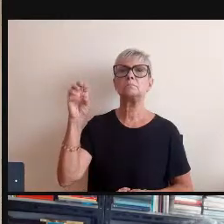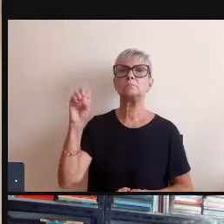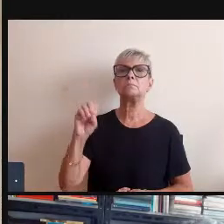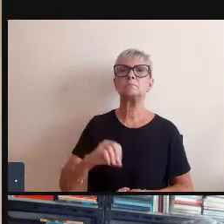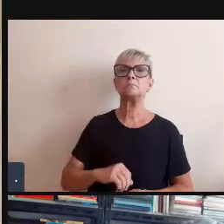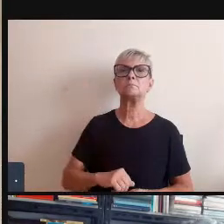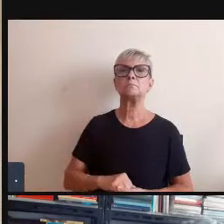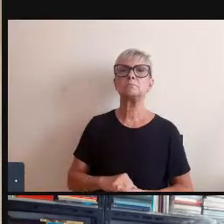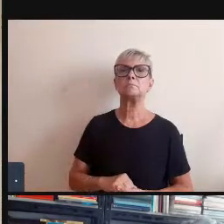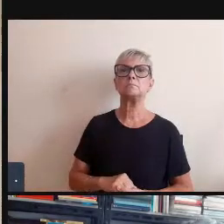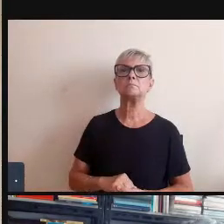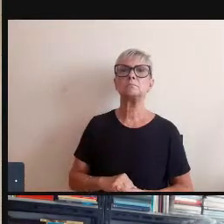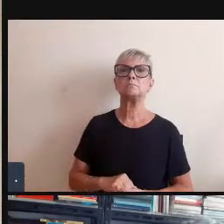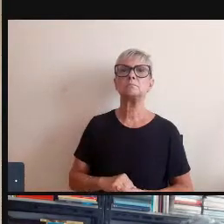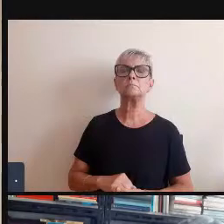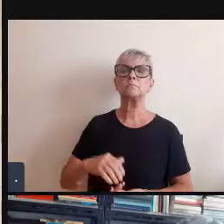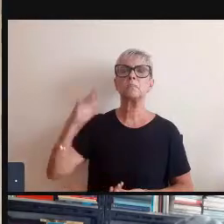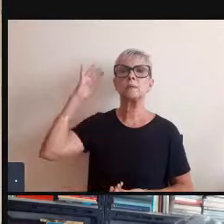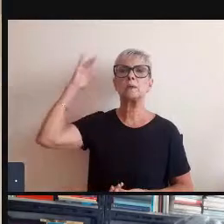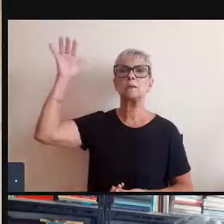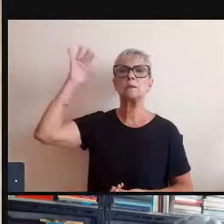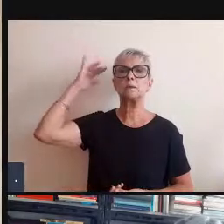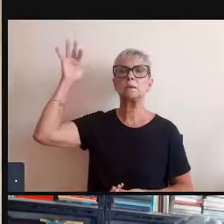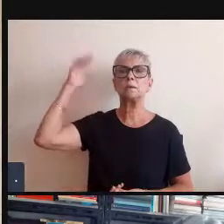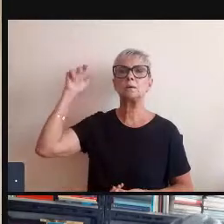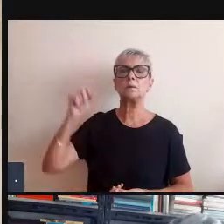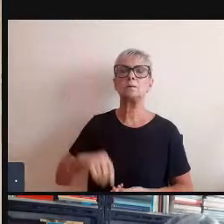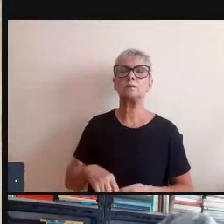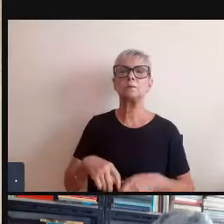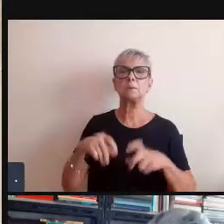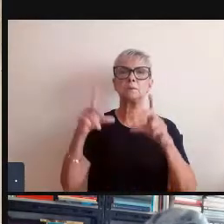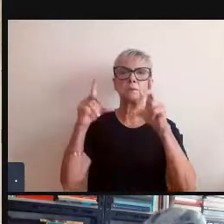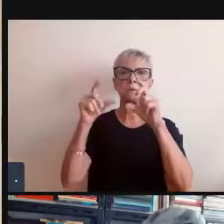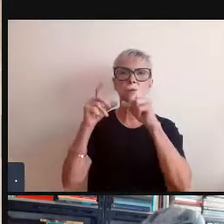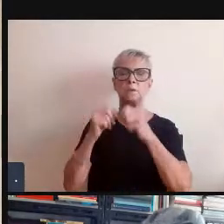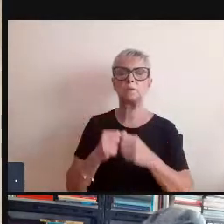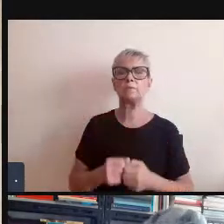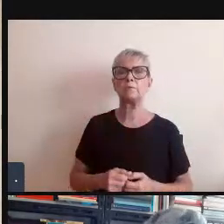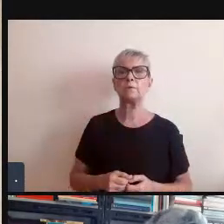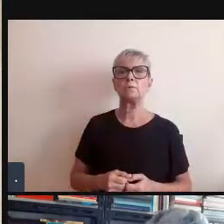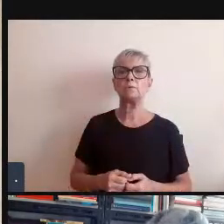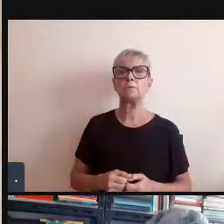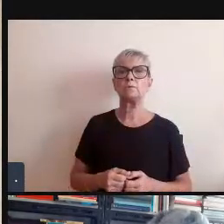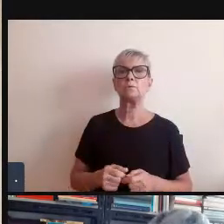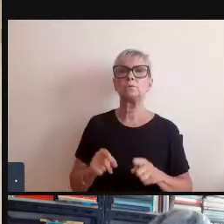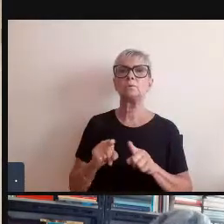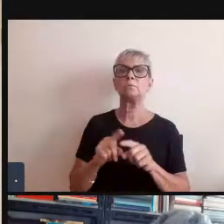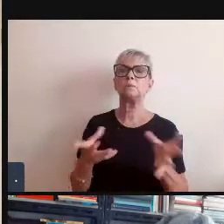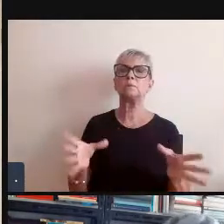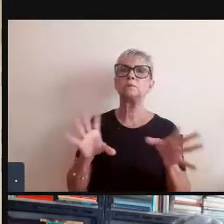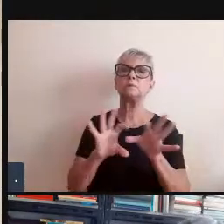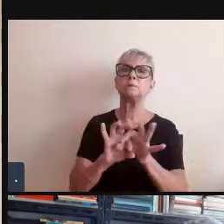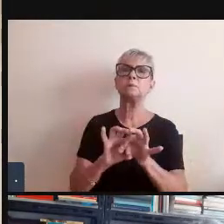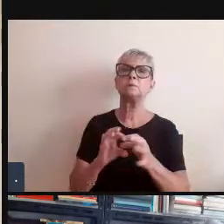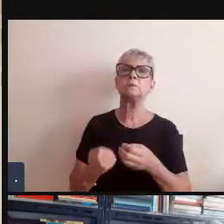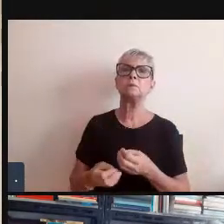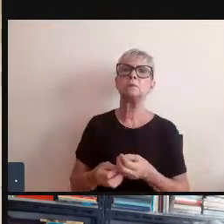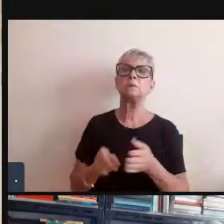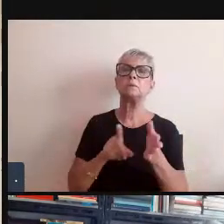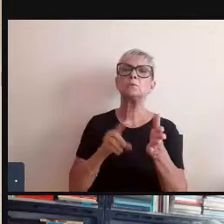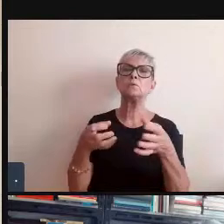teórico da fotografia está ligado aos grupos de pesquisa